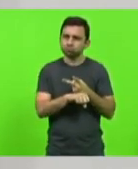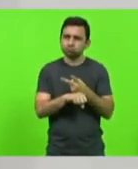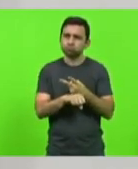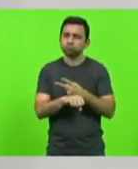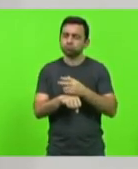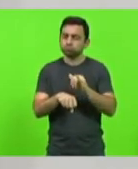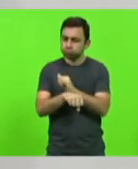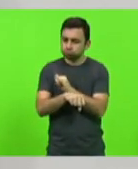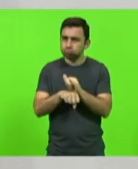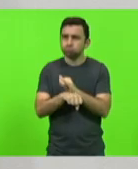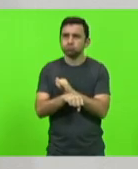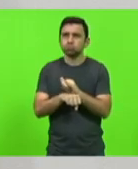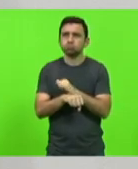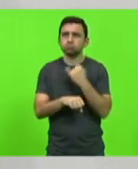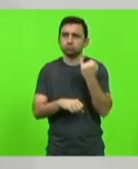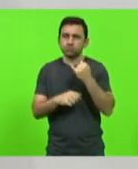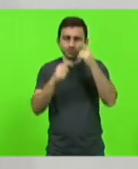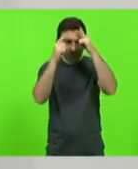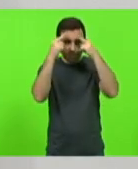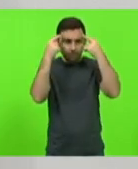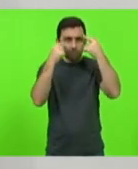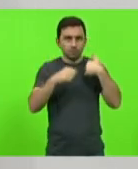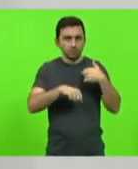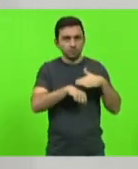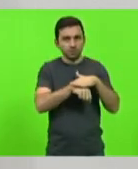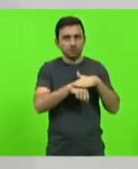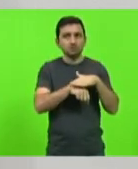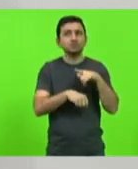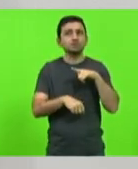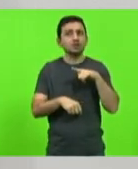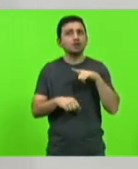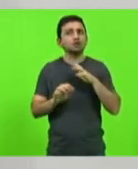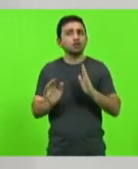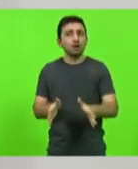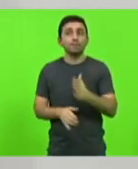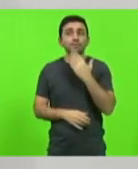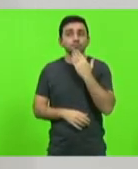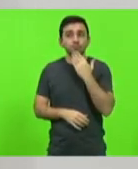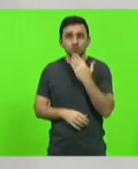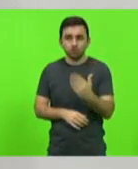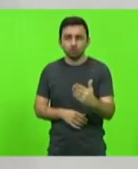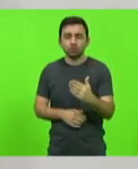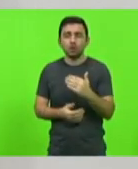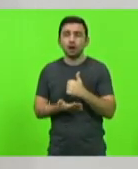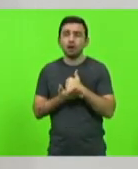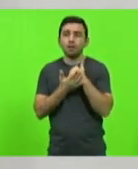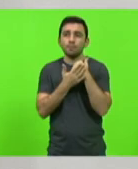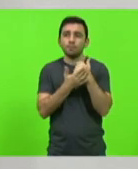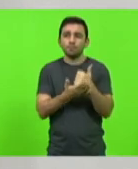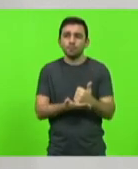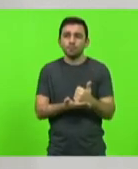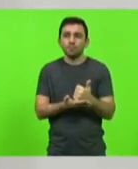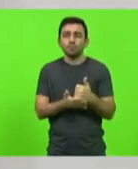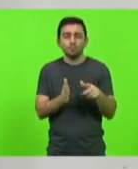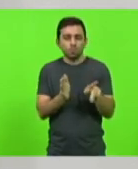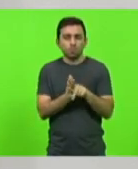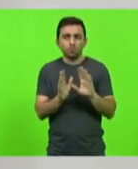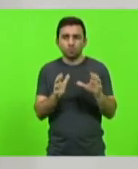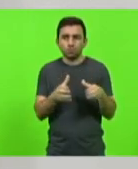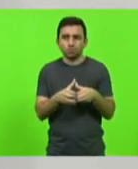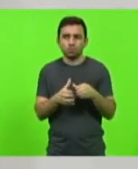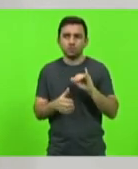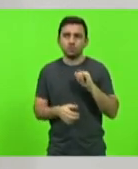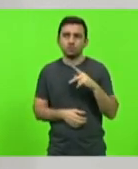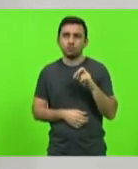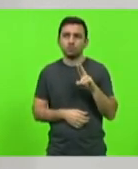deputado Sareta anteriormente também que já tem um pedido encaminhado aí também para auxílio da corporação lá de Pumirim,